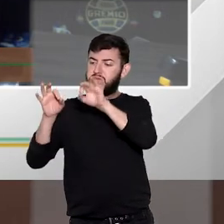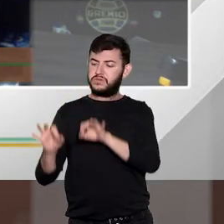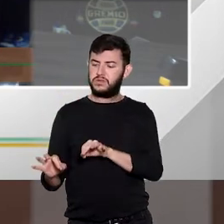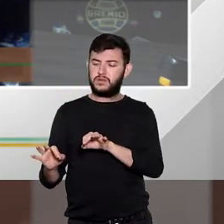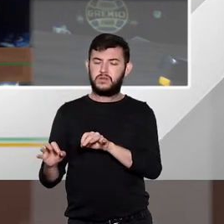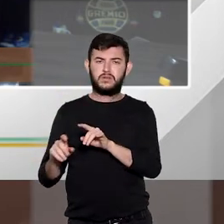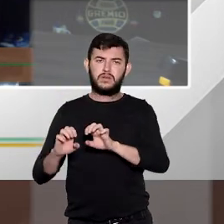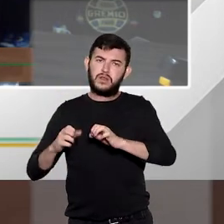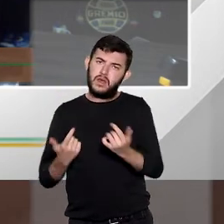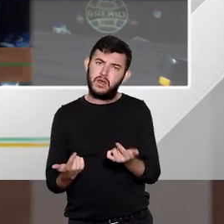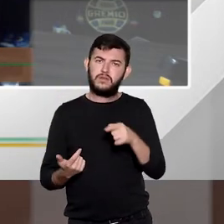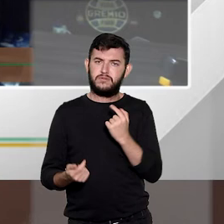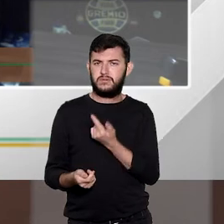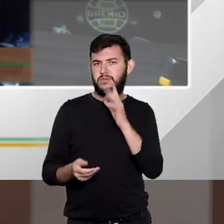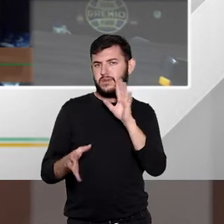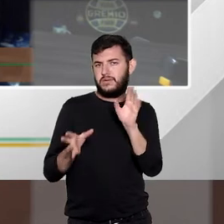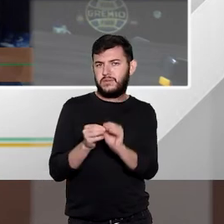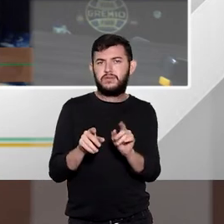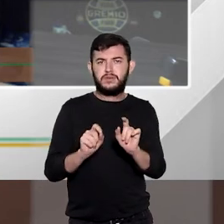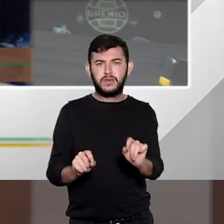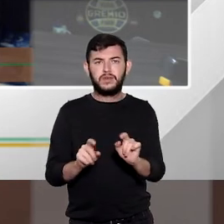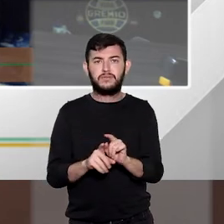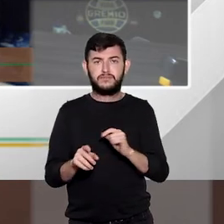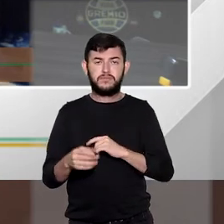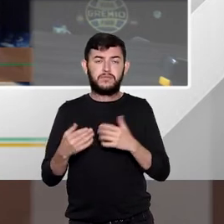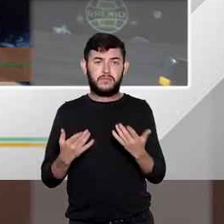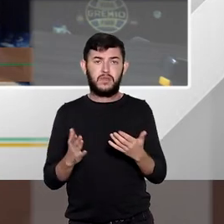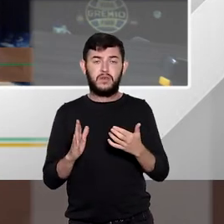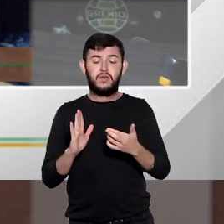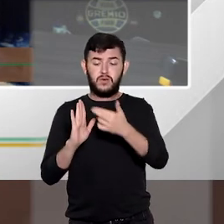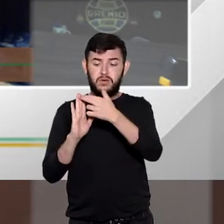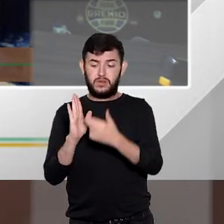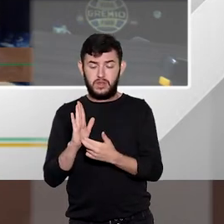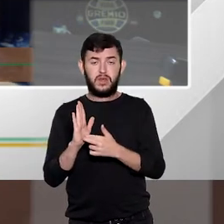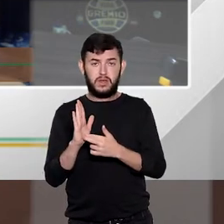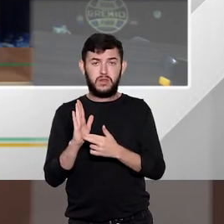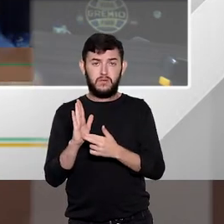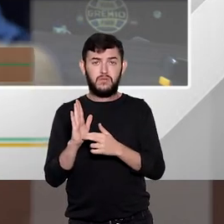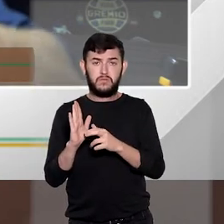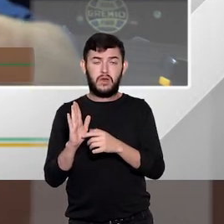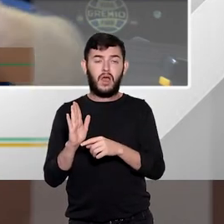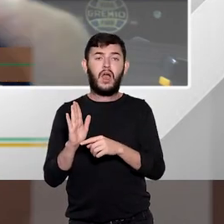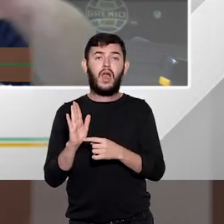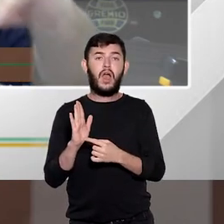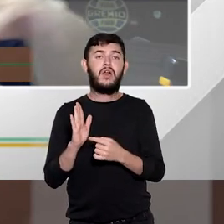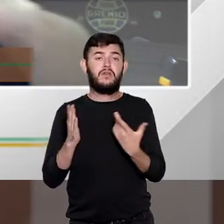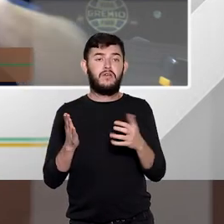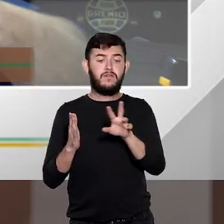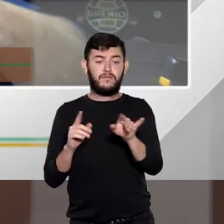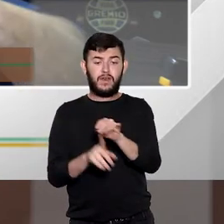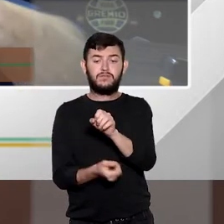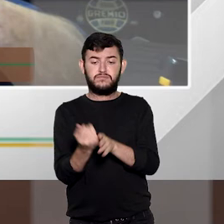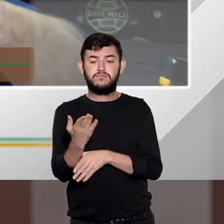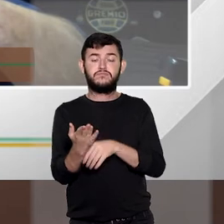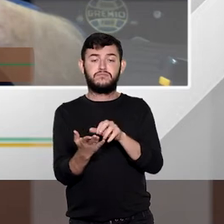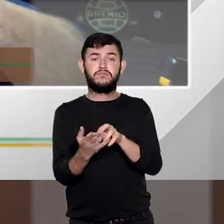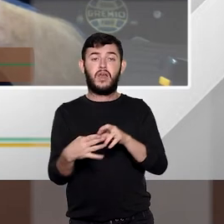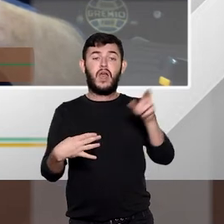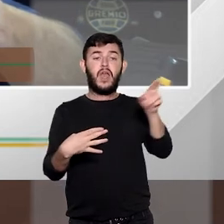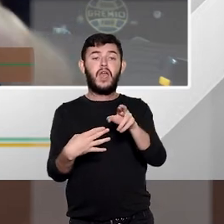objetivo também poderia ensejar recurso, mas só que o intervalo que